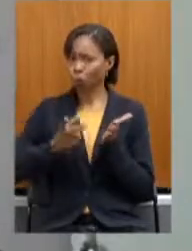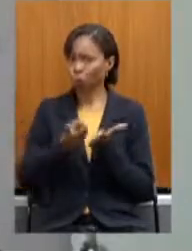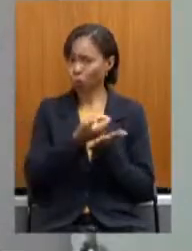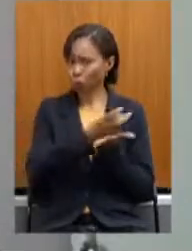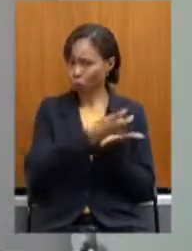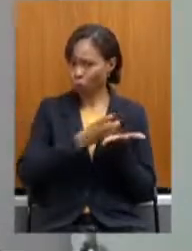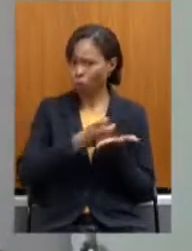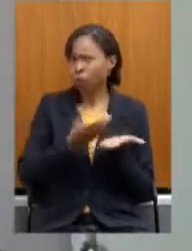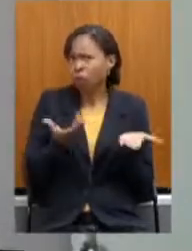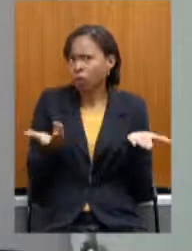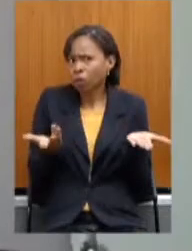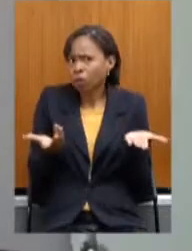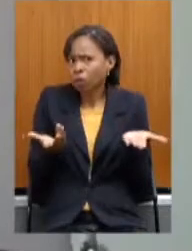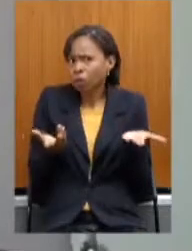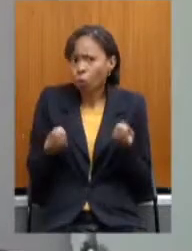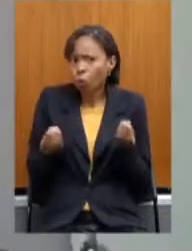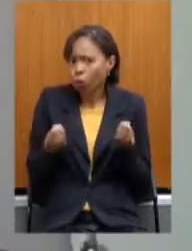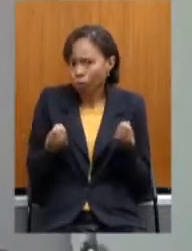fazer com o resto?